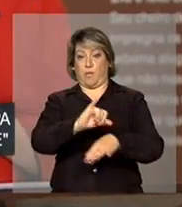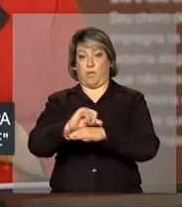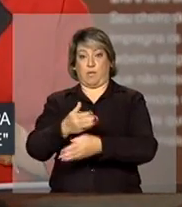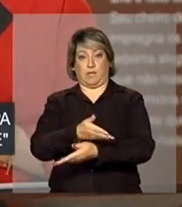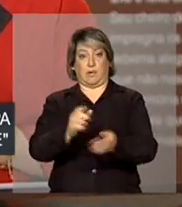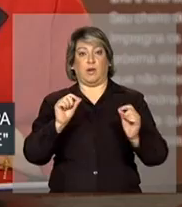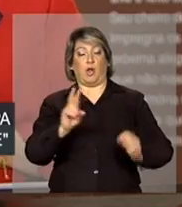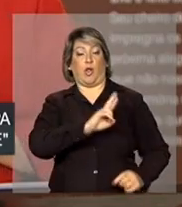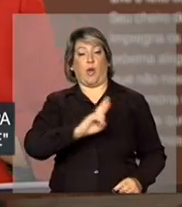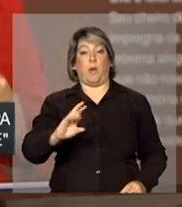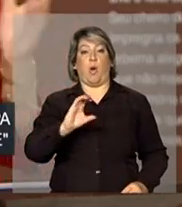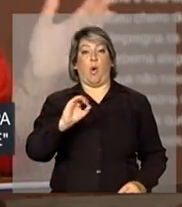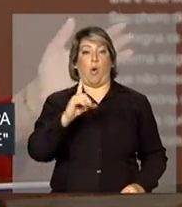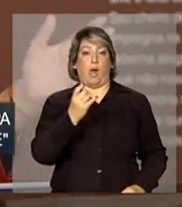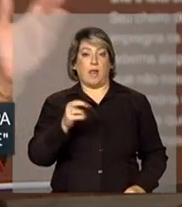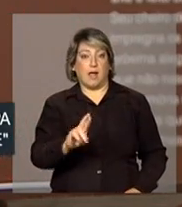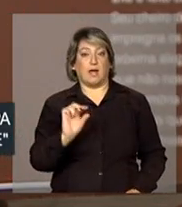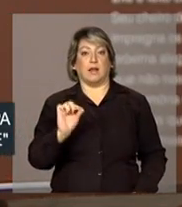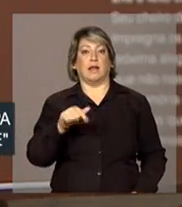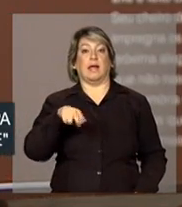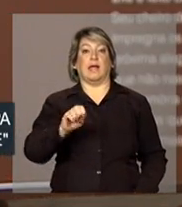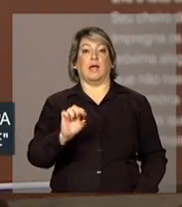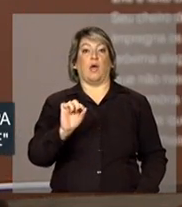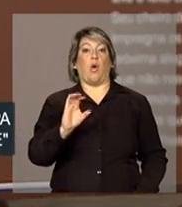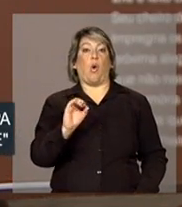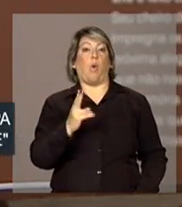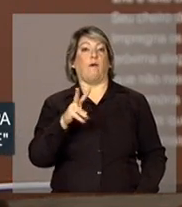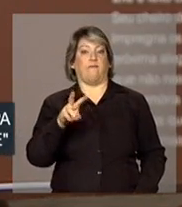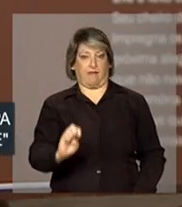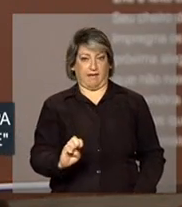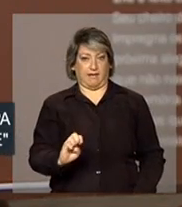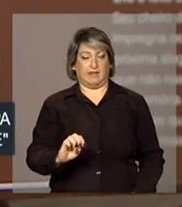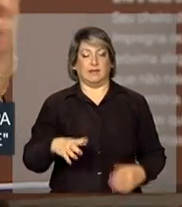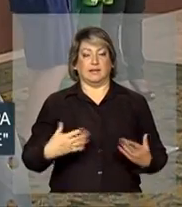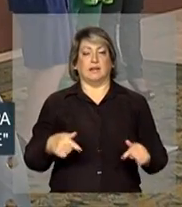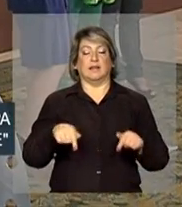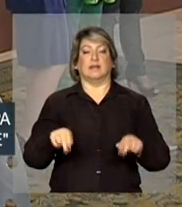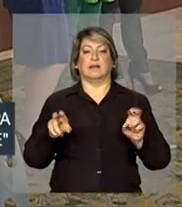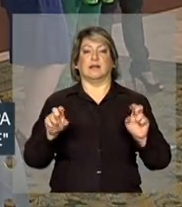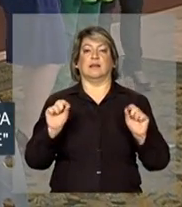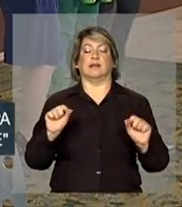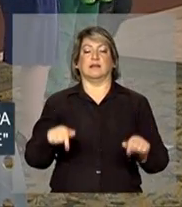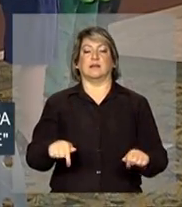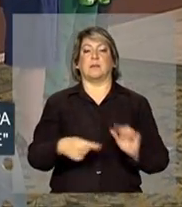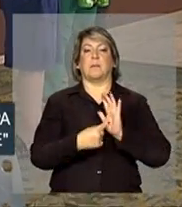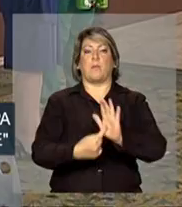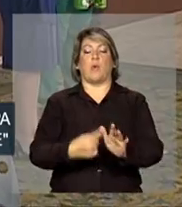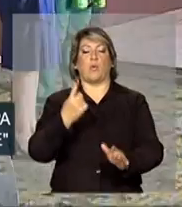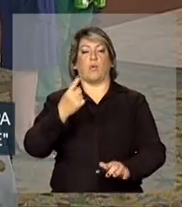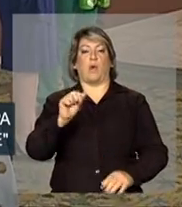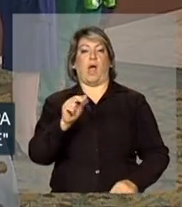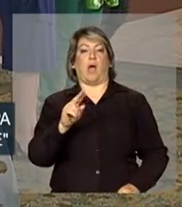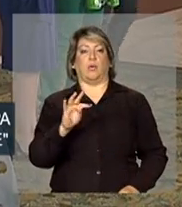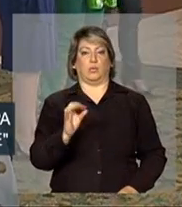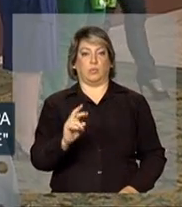é essa capacidade de um autor, de um artista,